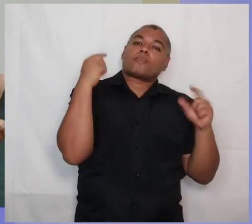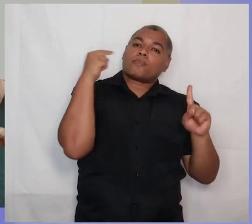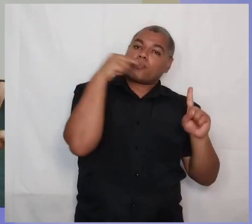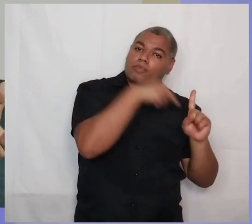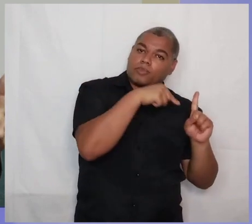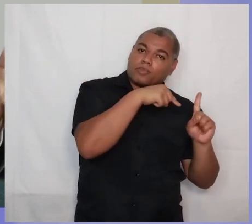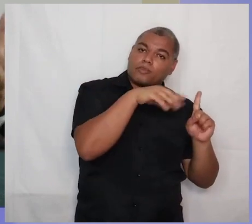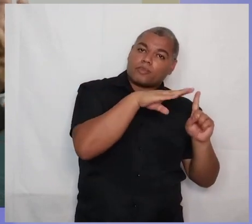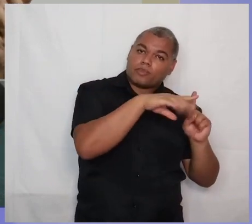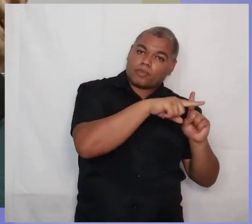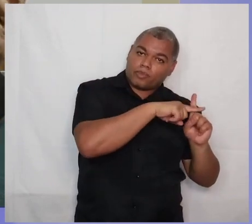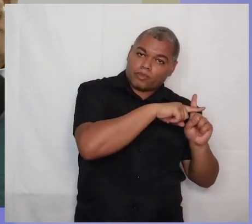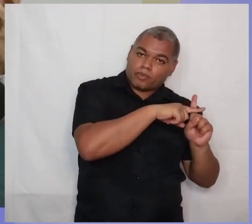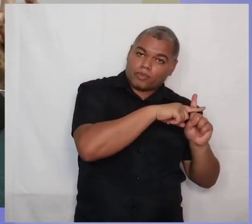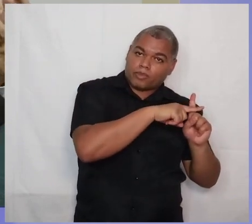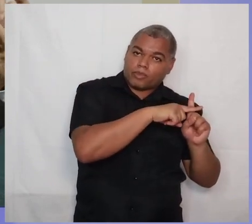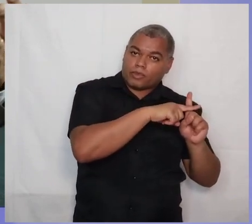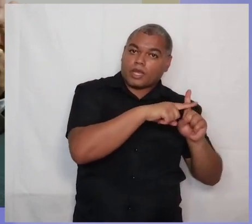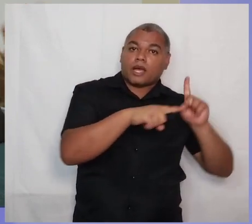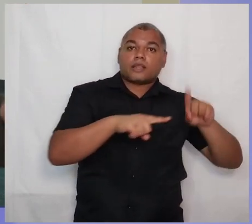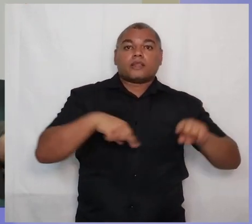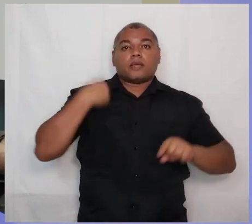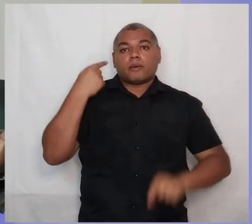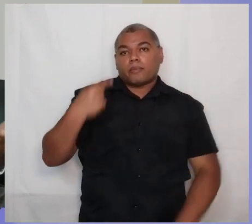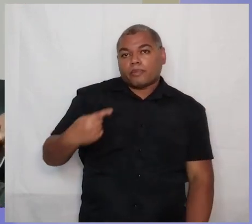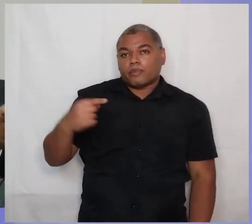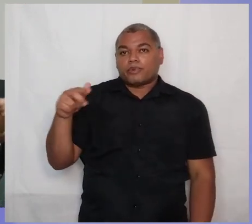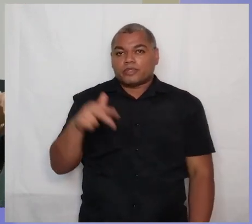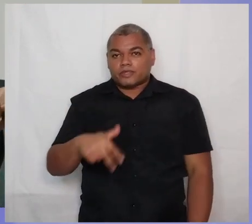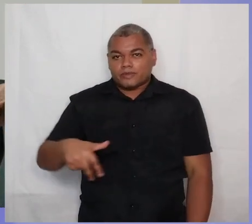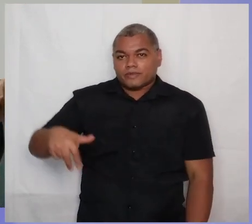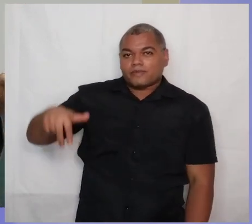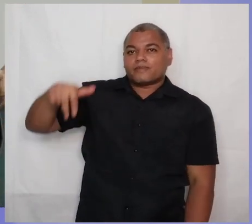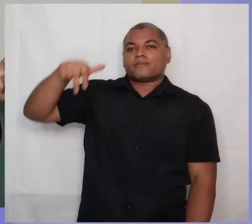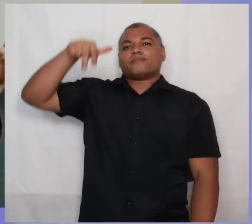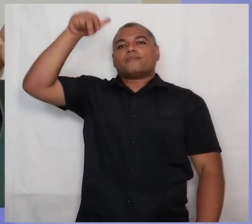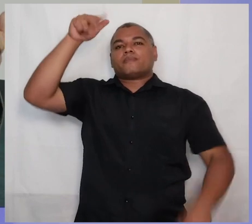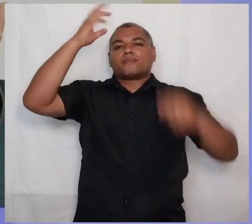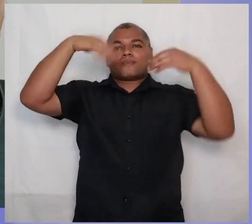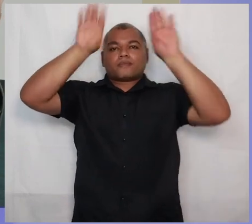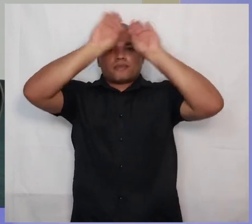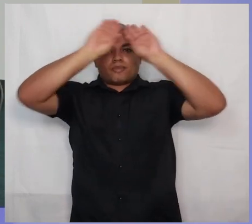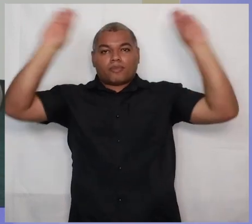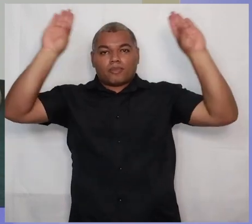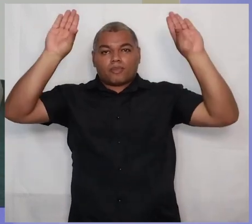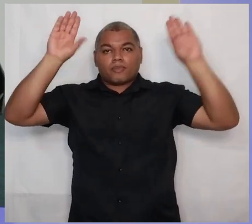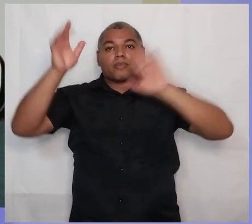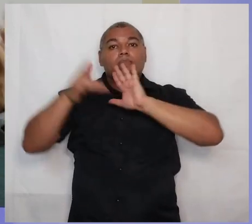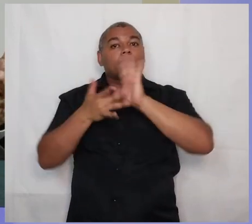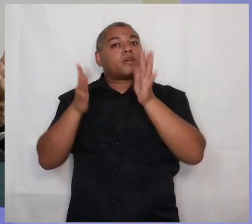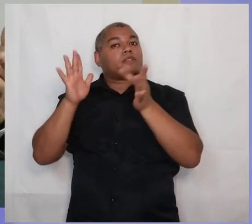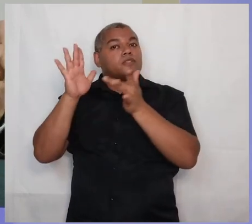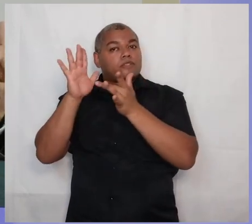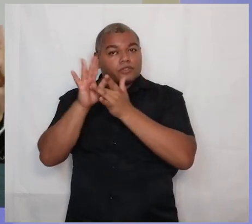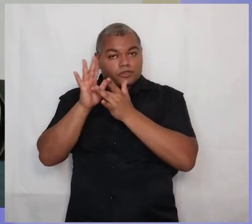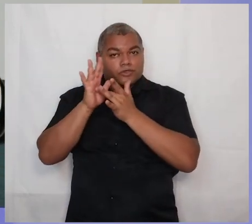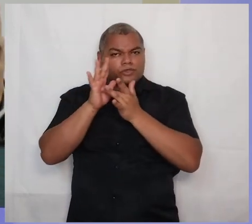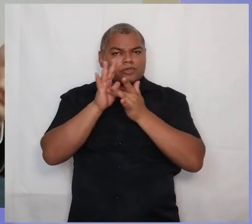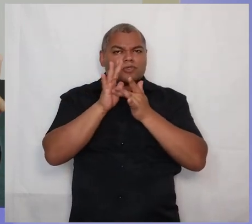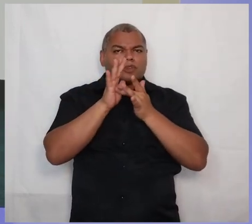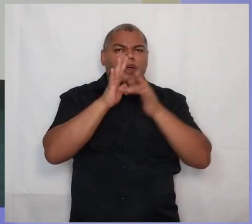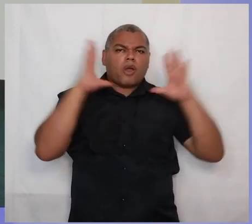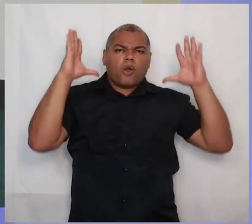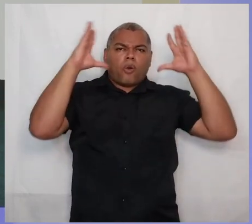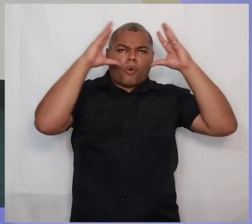ser assunto aos céus após a sua ressurreição, Cristo, então, derrota todas as